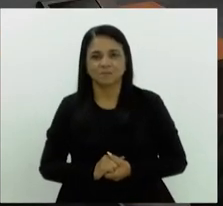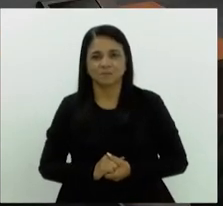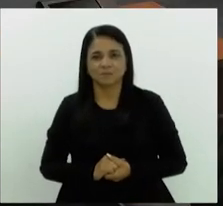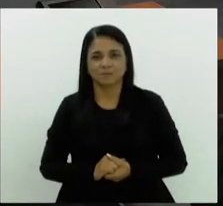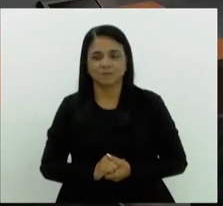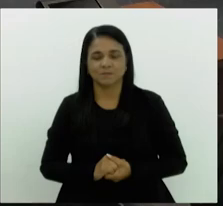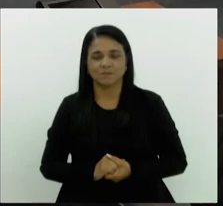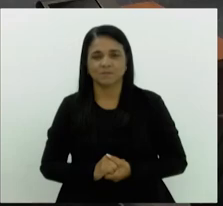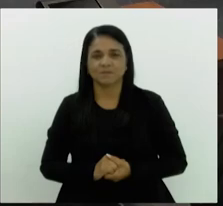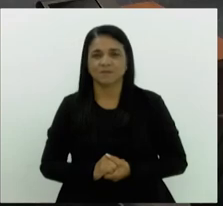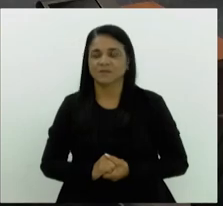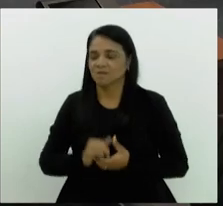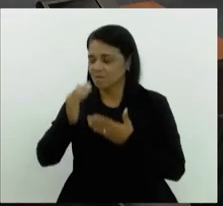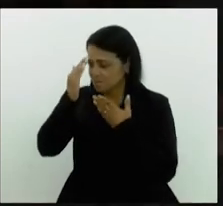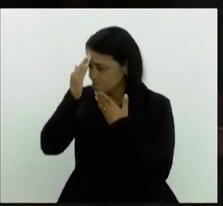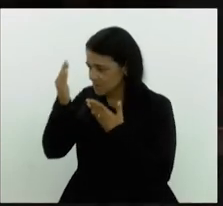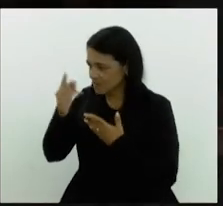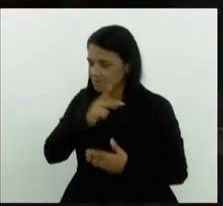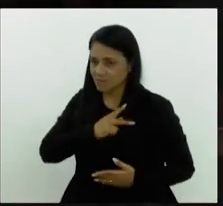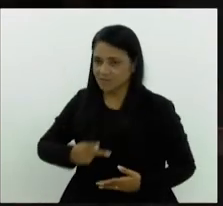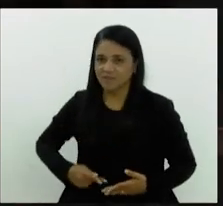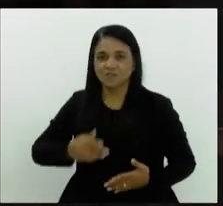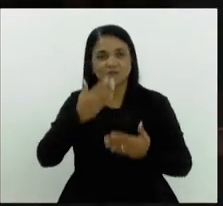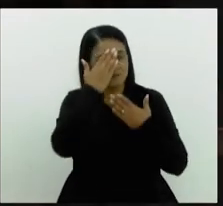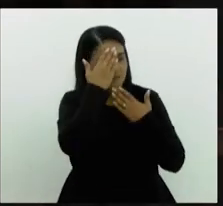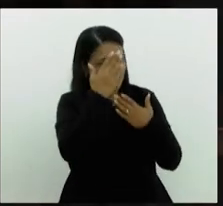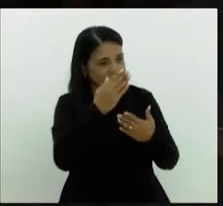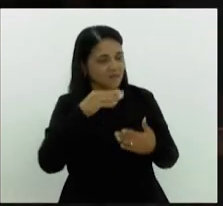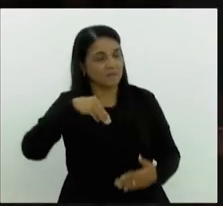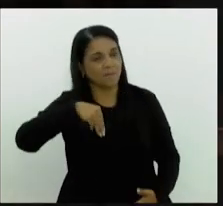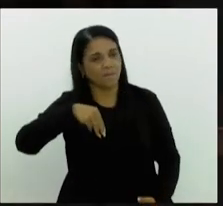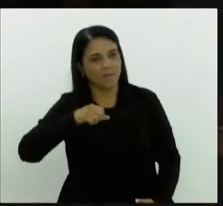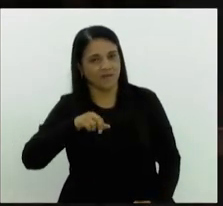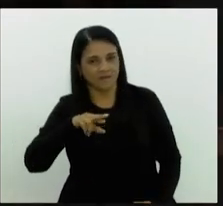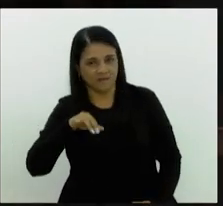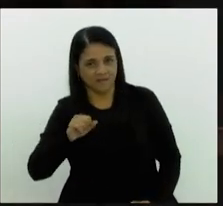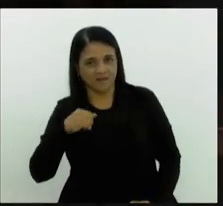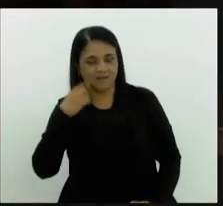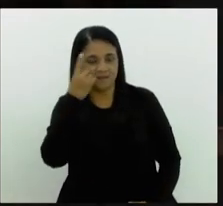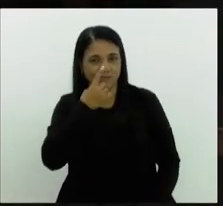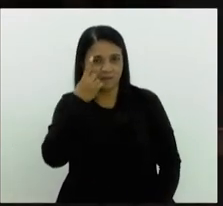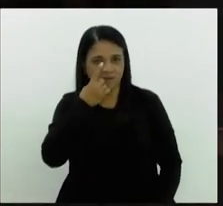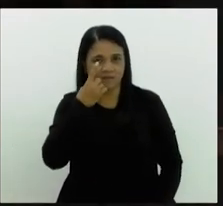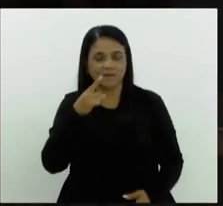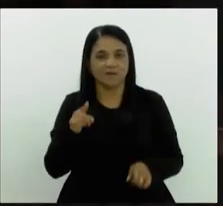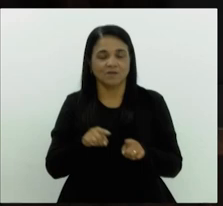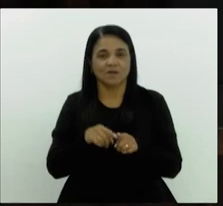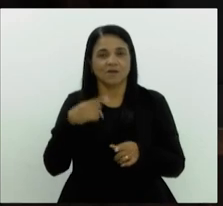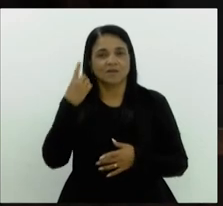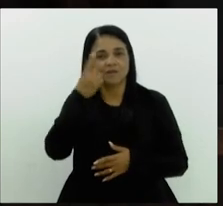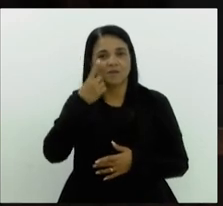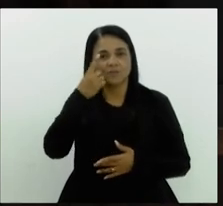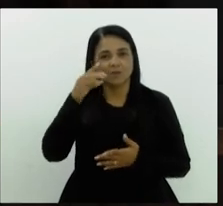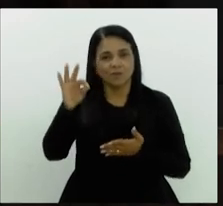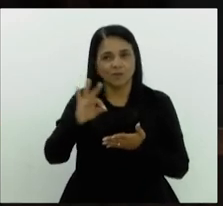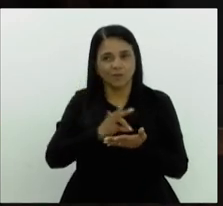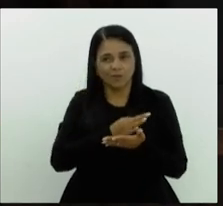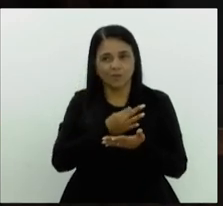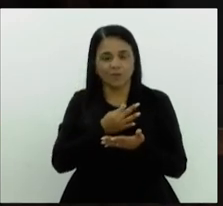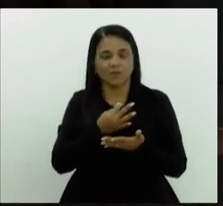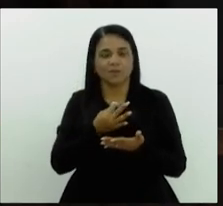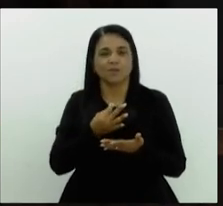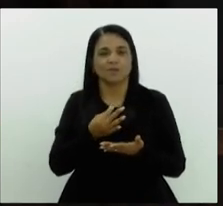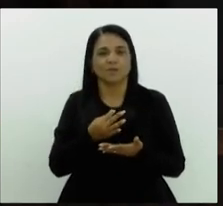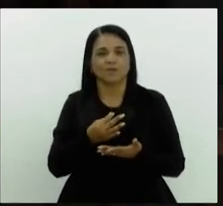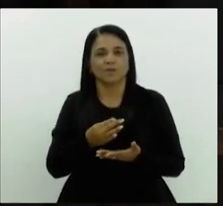De nada, a nossa nobre deputada Marino do MST, nosso nobre deputado próximo morador, nosso nobre